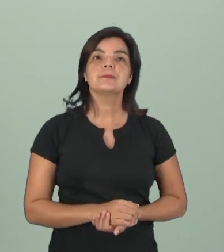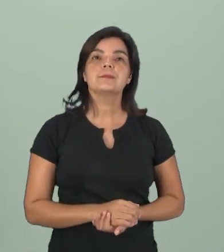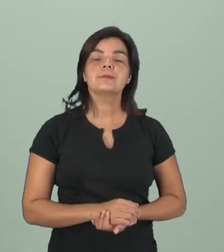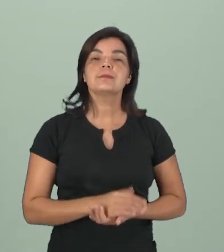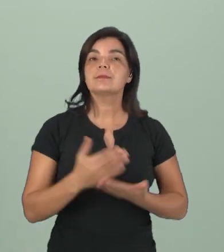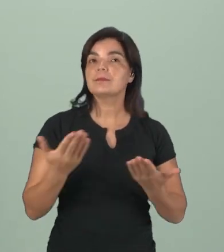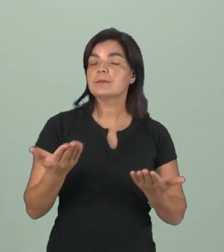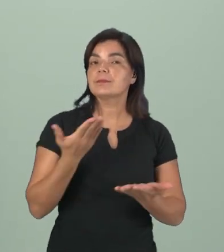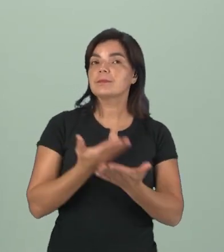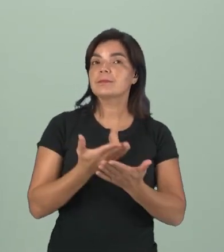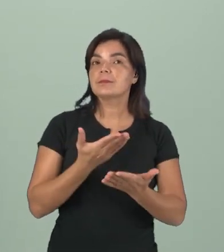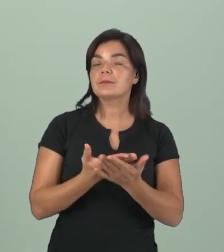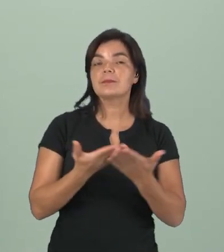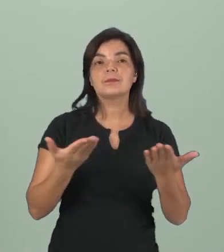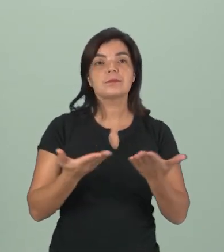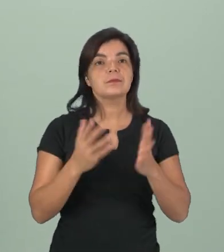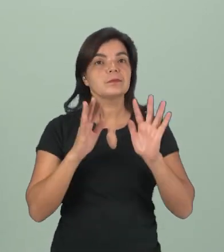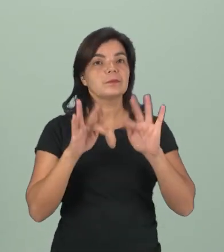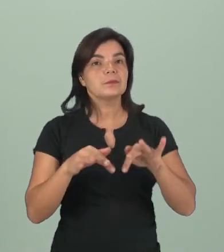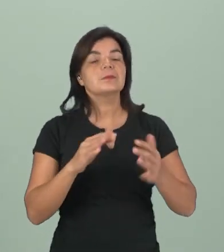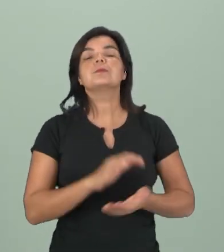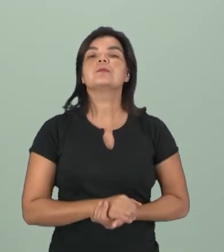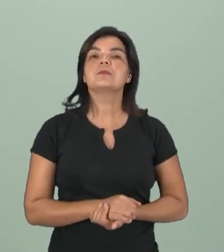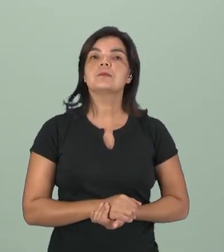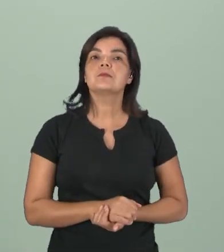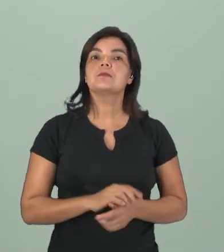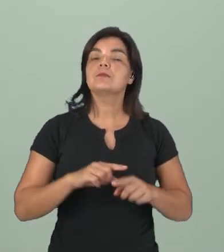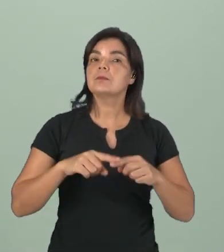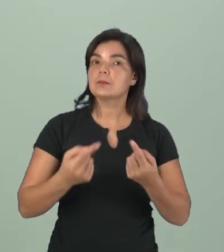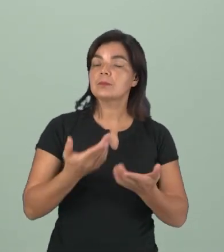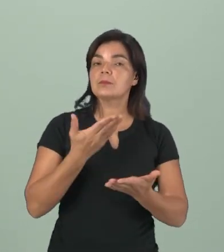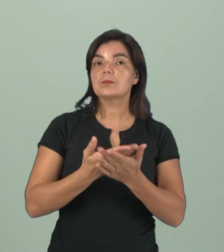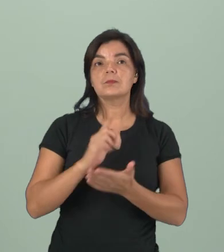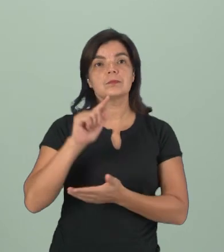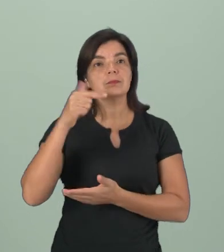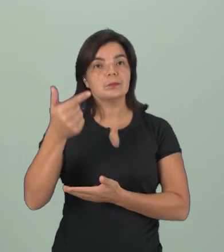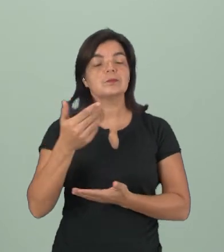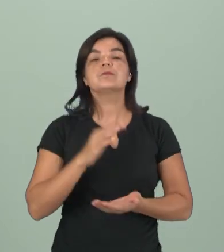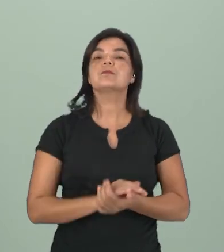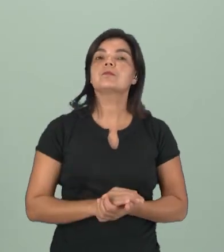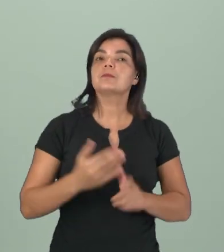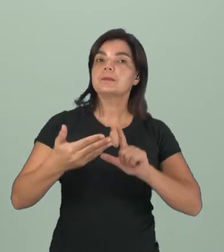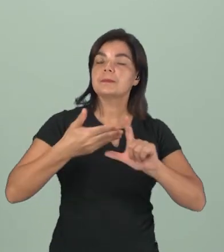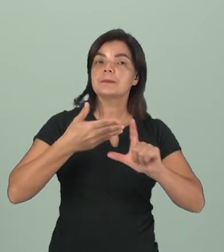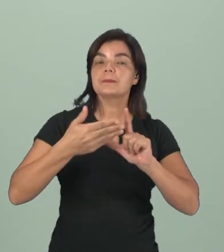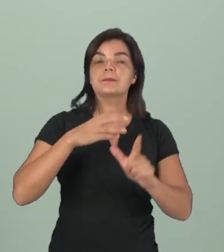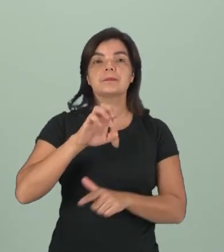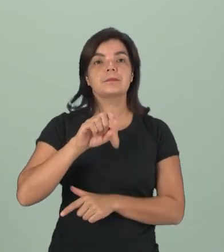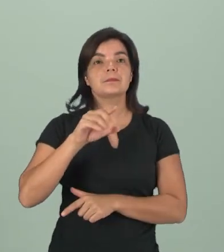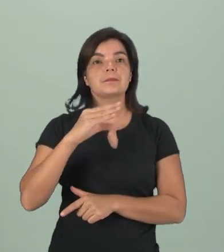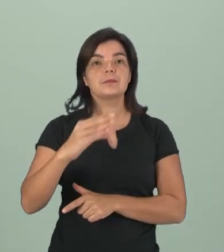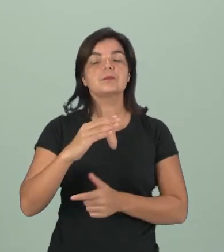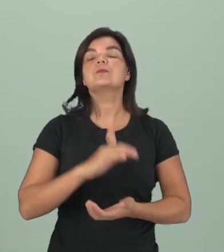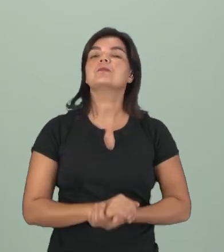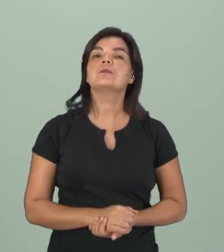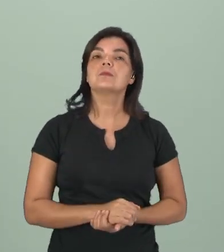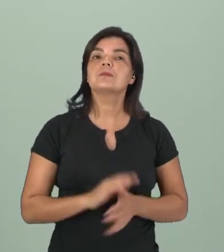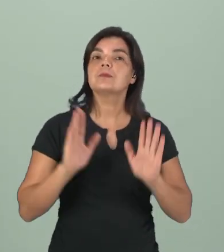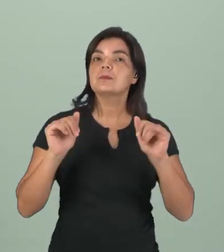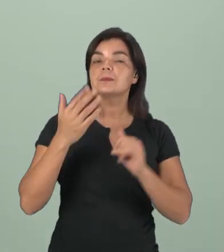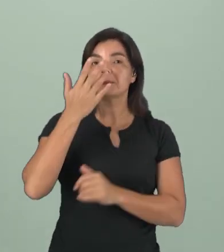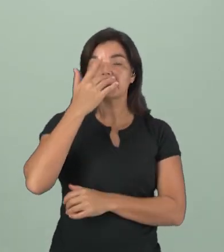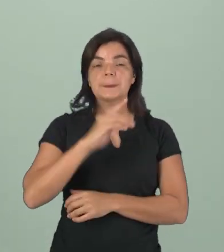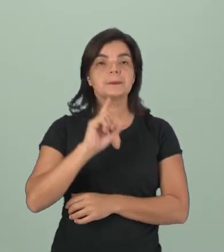A nossa aula de hoje, crianças, chegou ao fim. Mas para esta e outras aulas, acesse a plataforma Eduque.